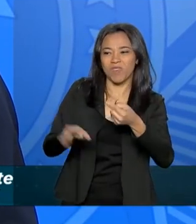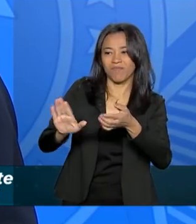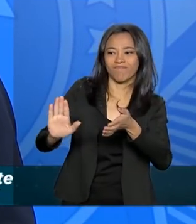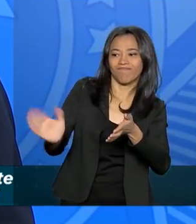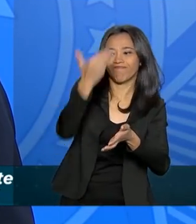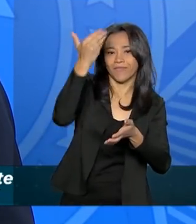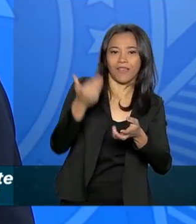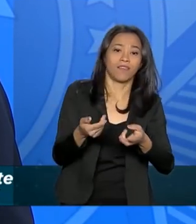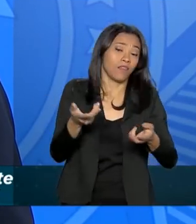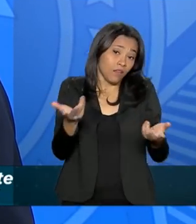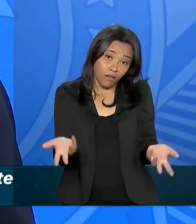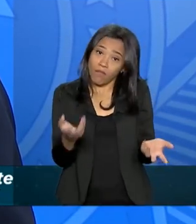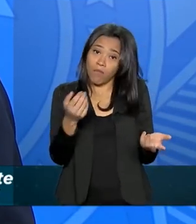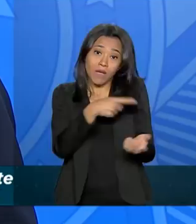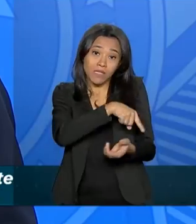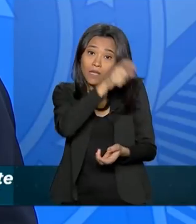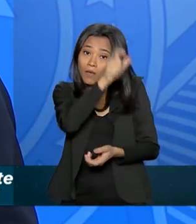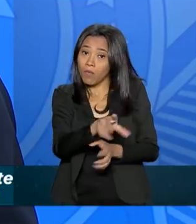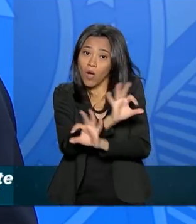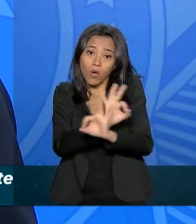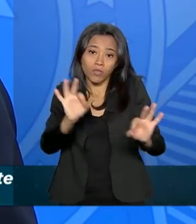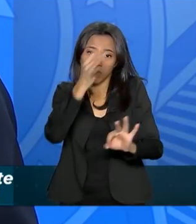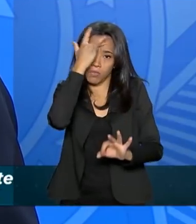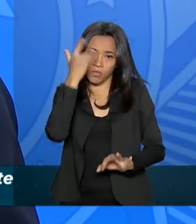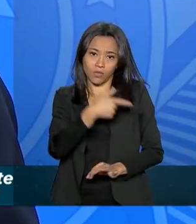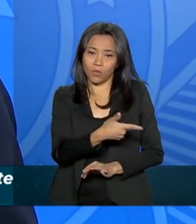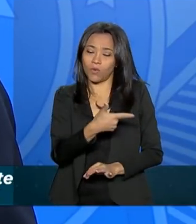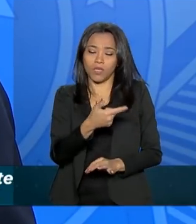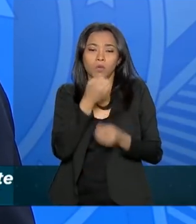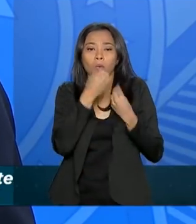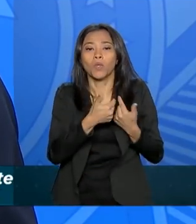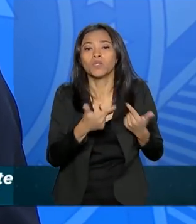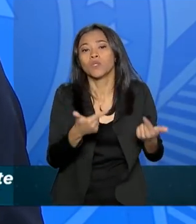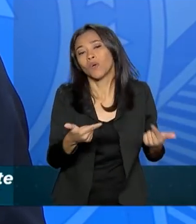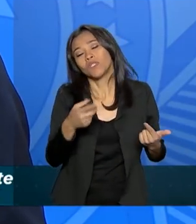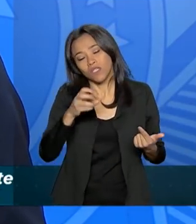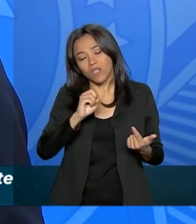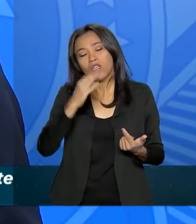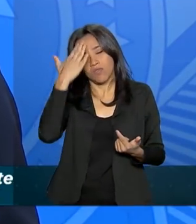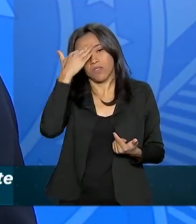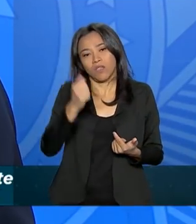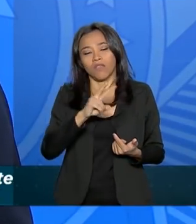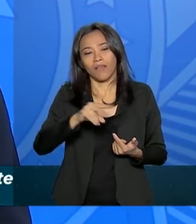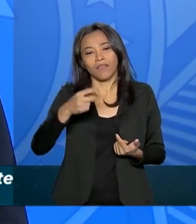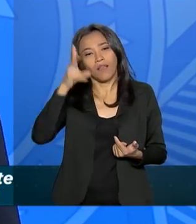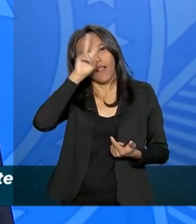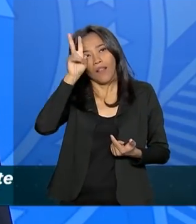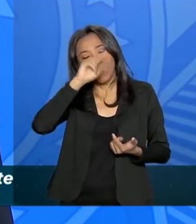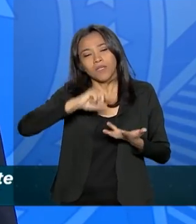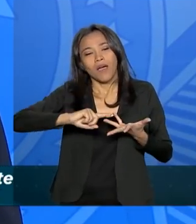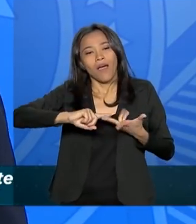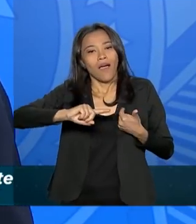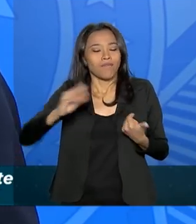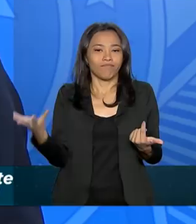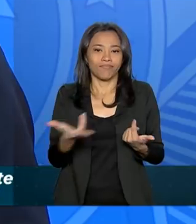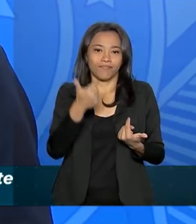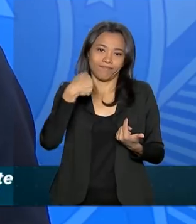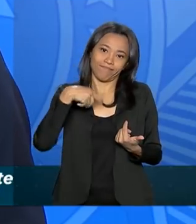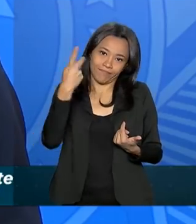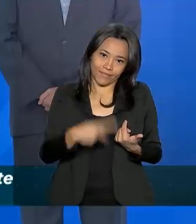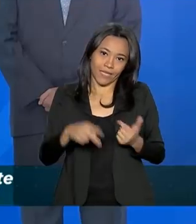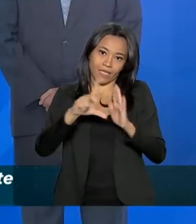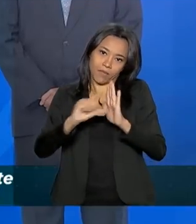excepcional, desejo-lhe boa sorte. E tenho certeza que ele guardará boas lembranças aqui da presidência. No momento agora aqui,